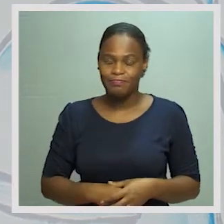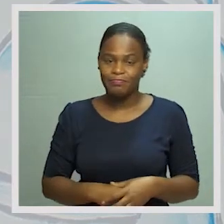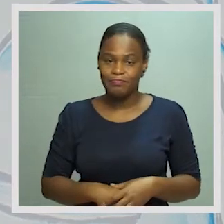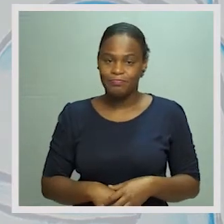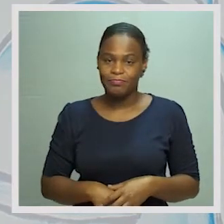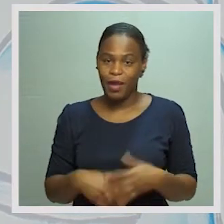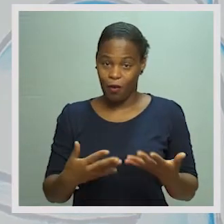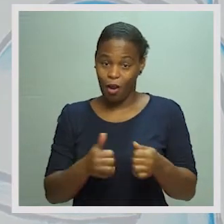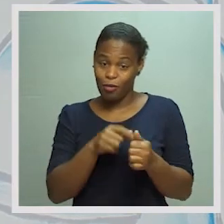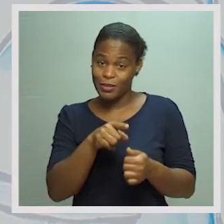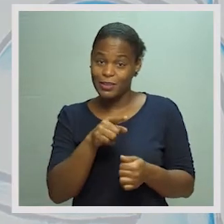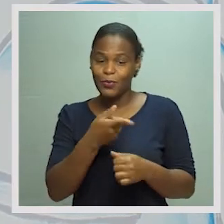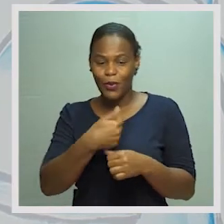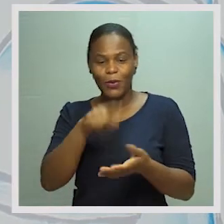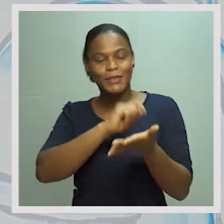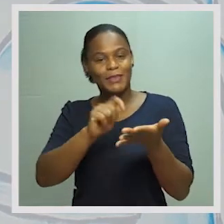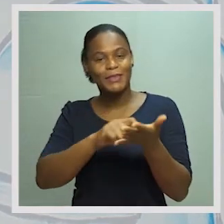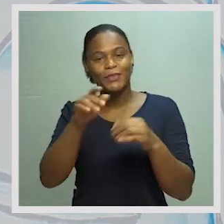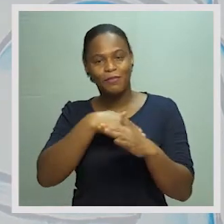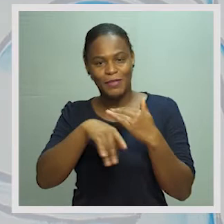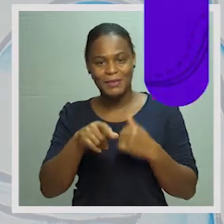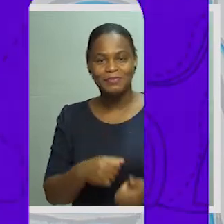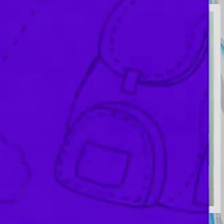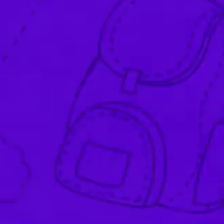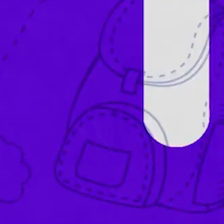Posto isto, vamos fazer um pequeno exercício.